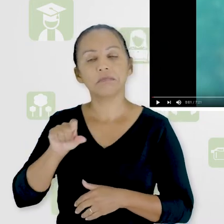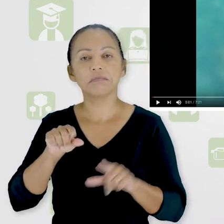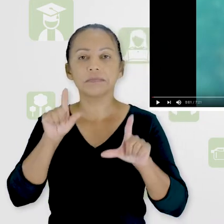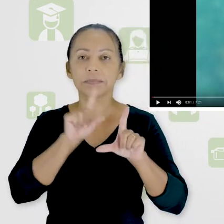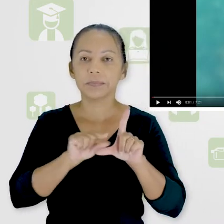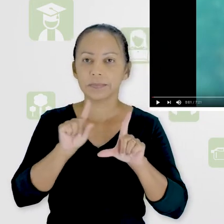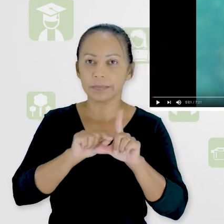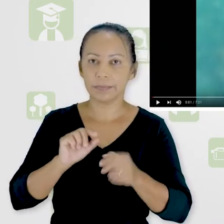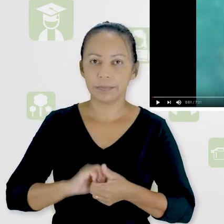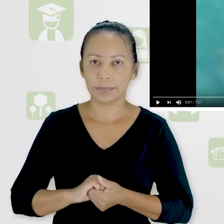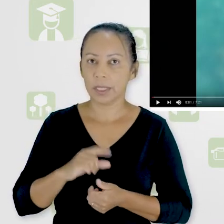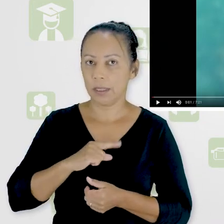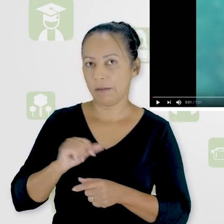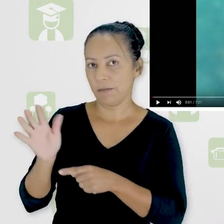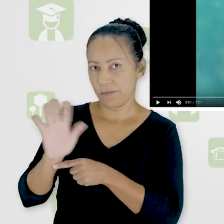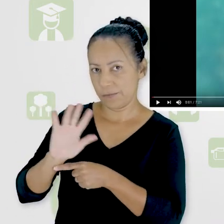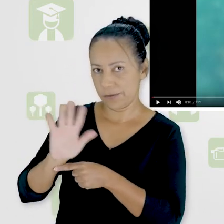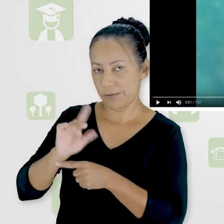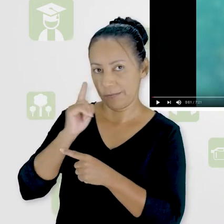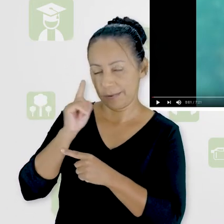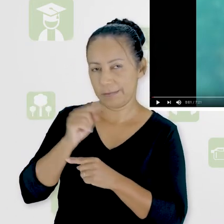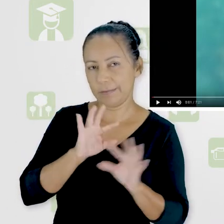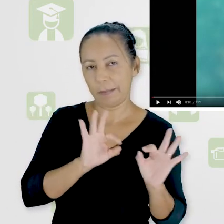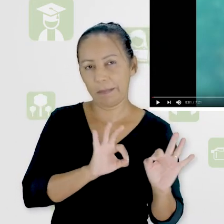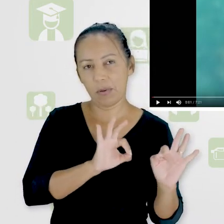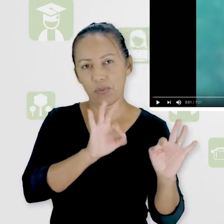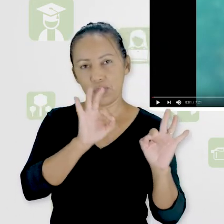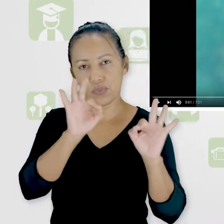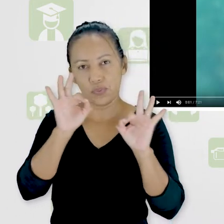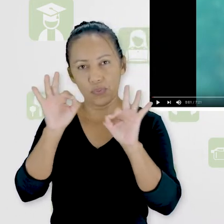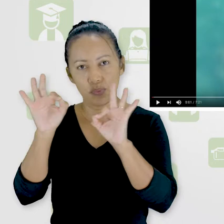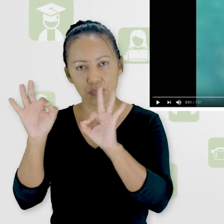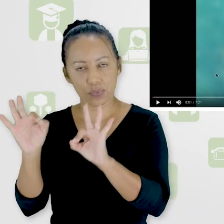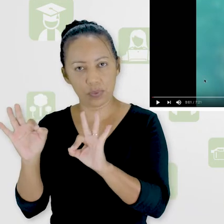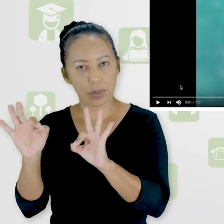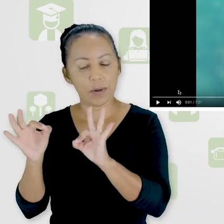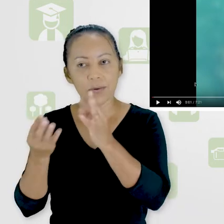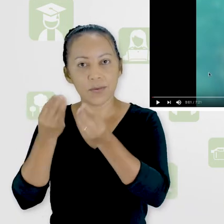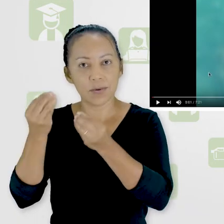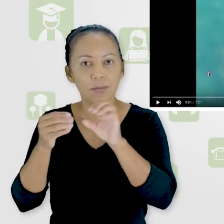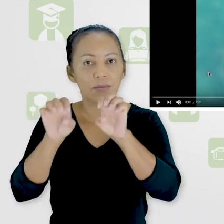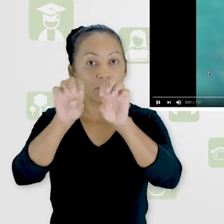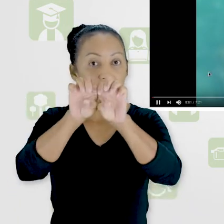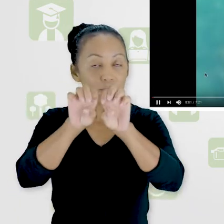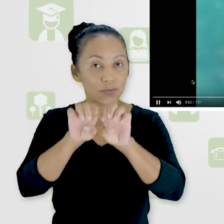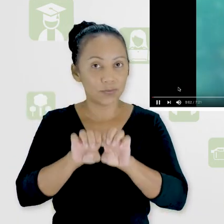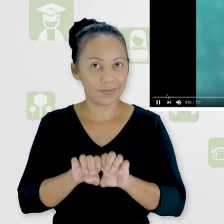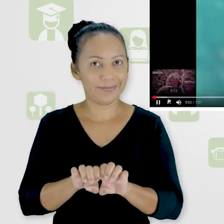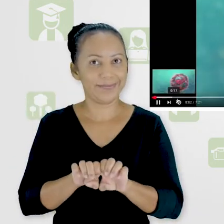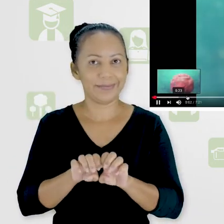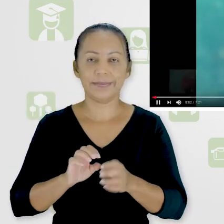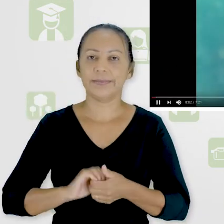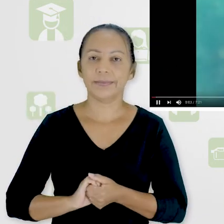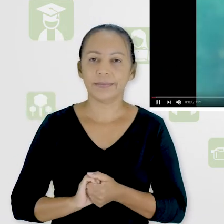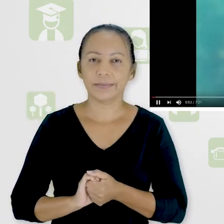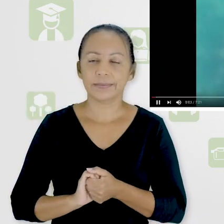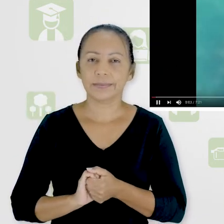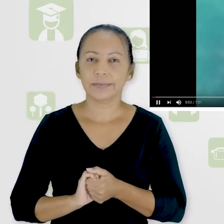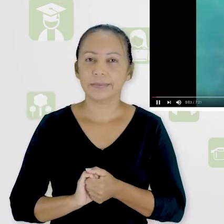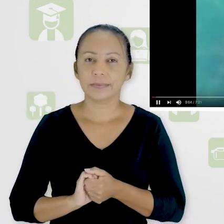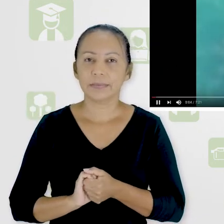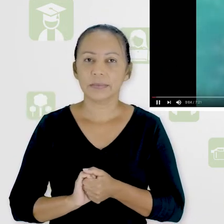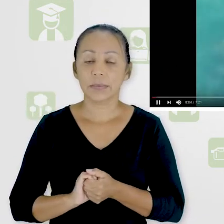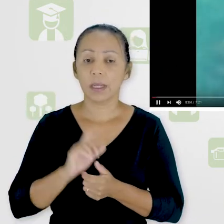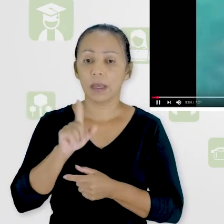Aqui temos o vídeo que você está vendo sobre a estrutura da célula, e esse vídeo